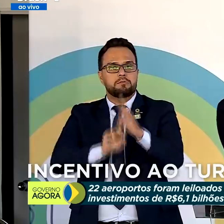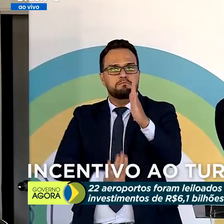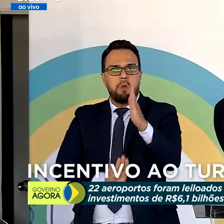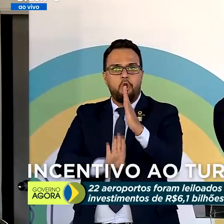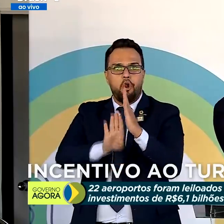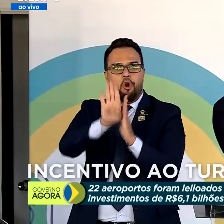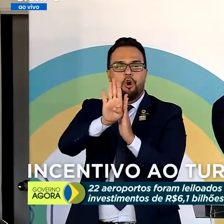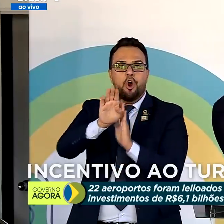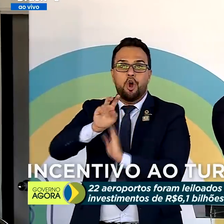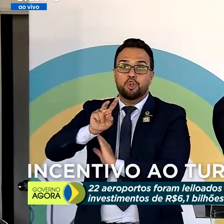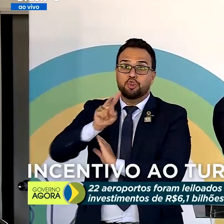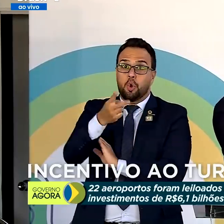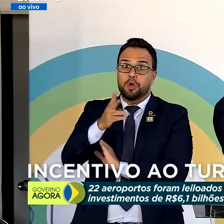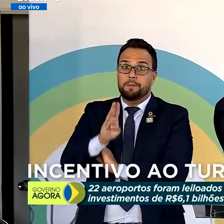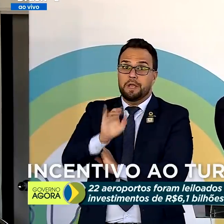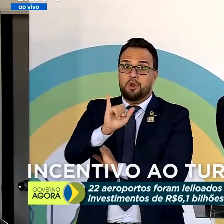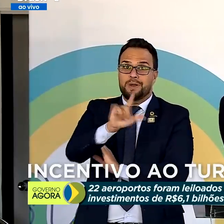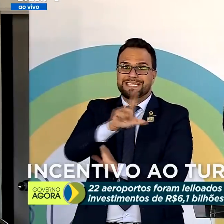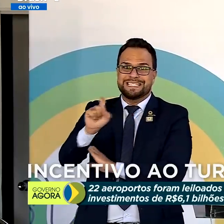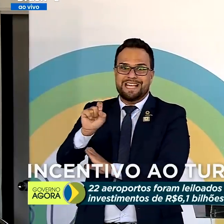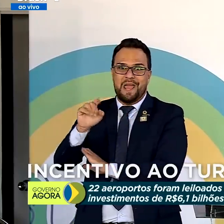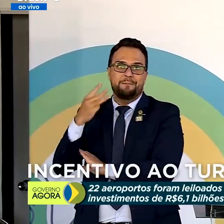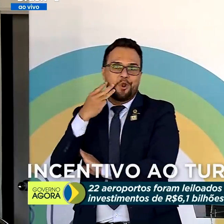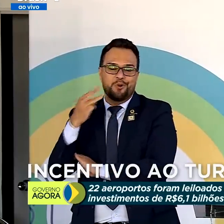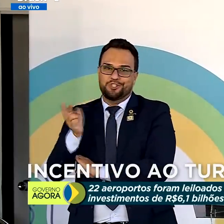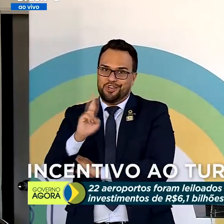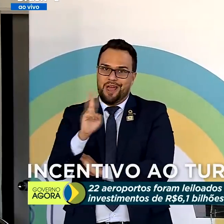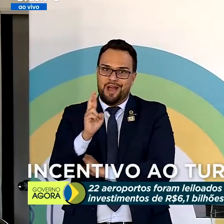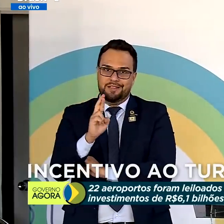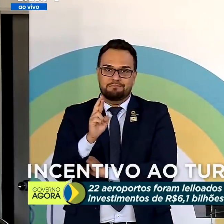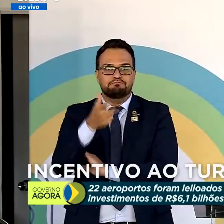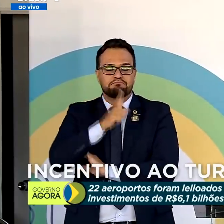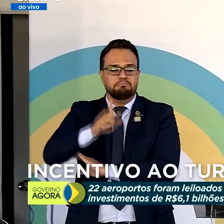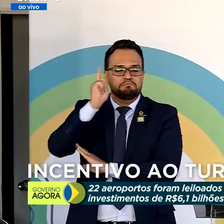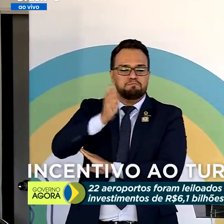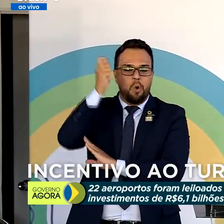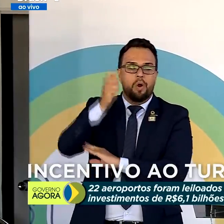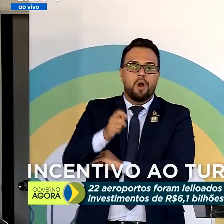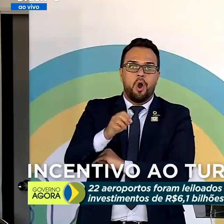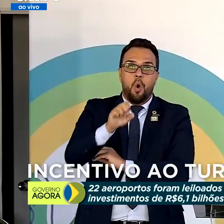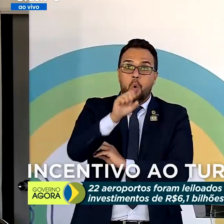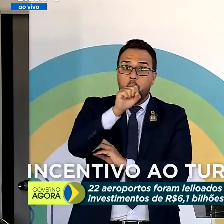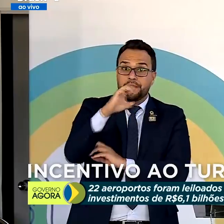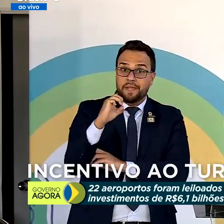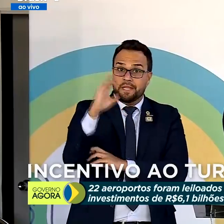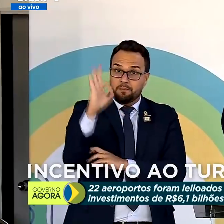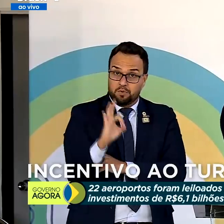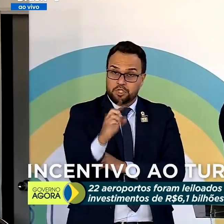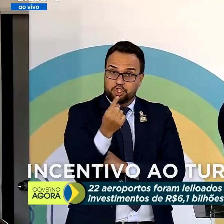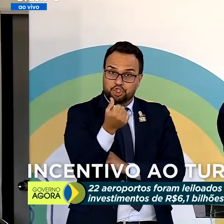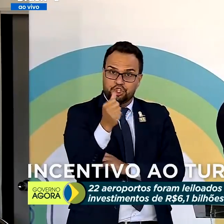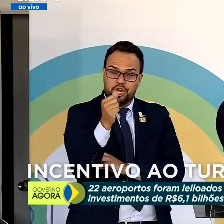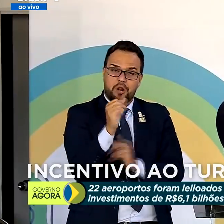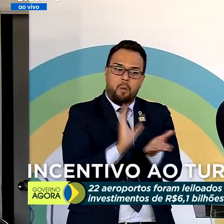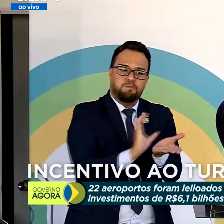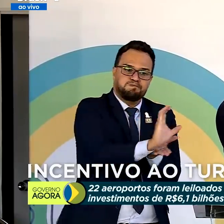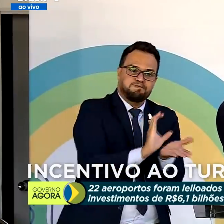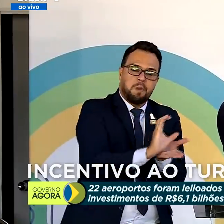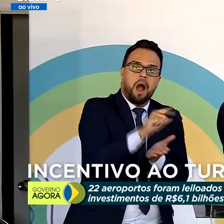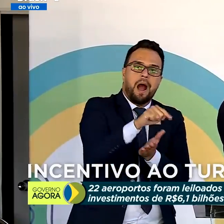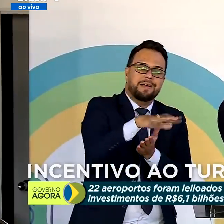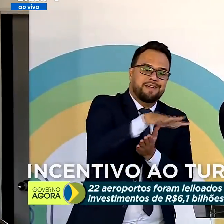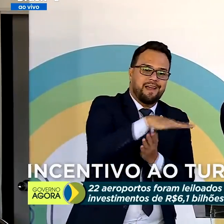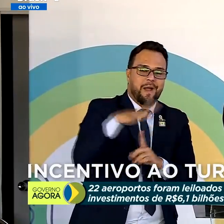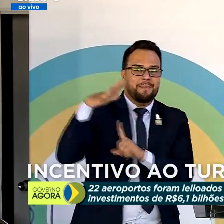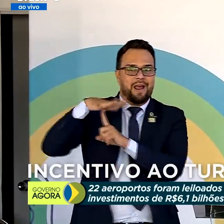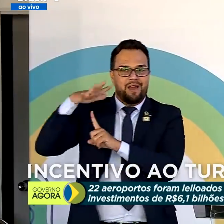,1 bilhões, sendo que 80% desse dinheiro vai ser investido aqui no Paraná, no aeroporto de